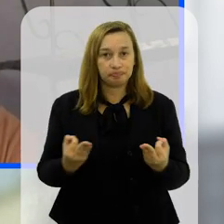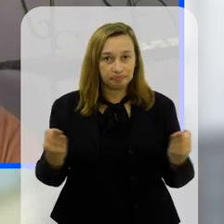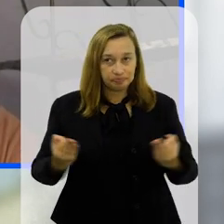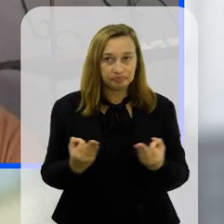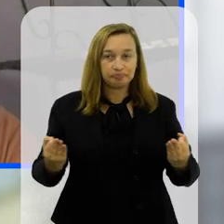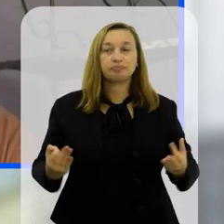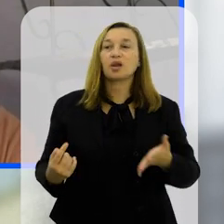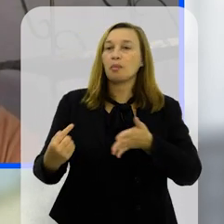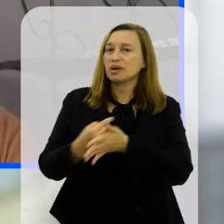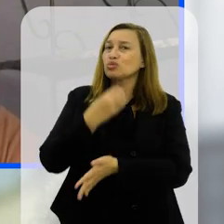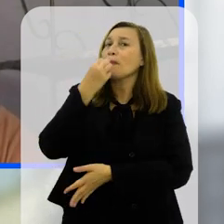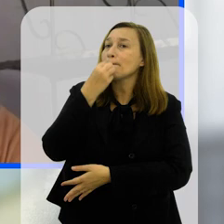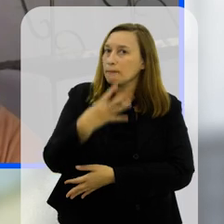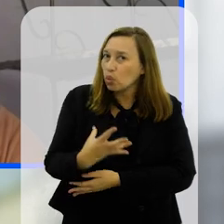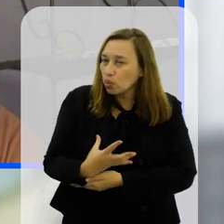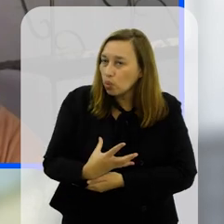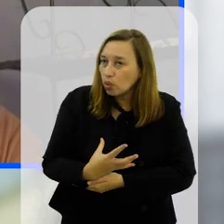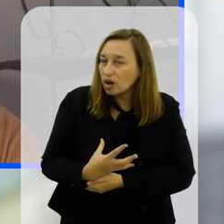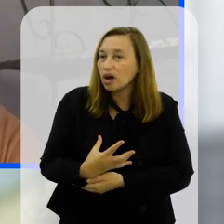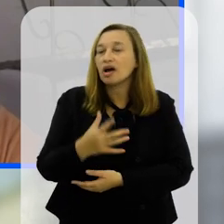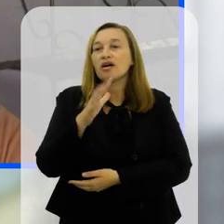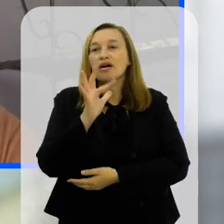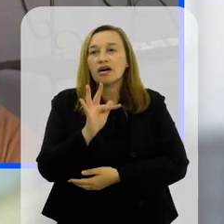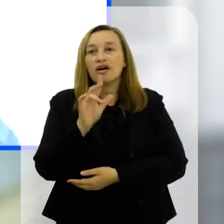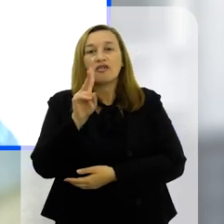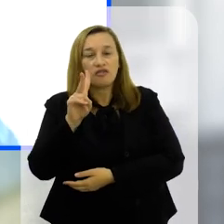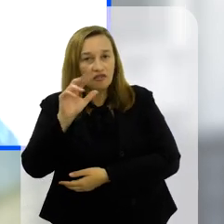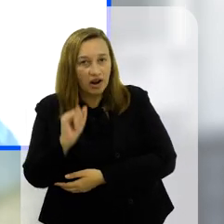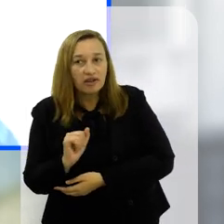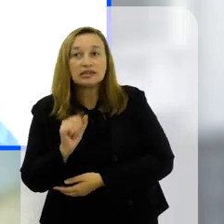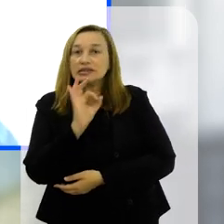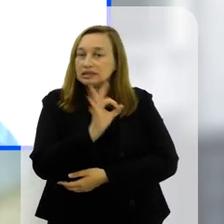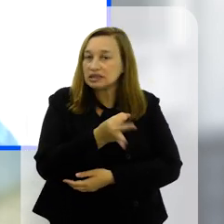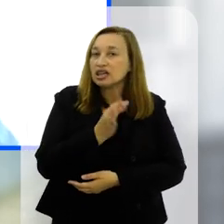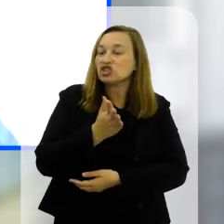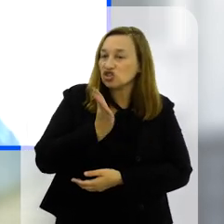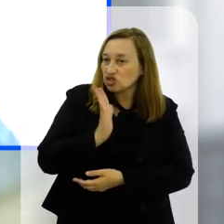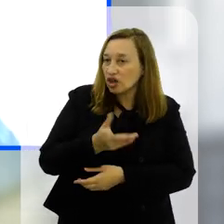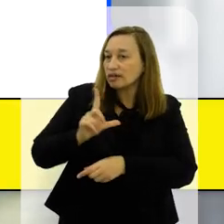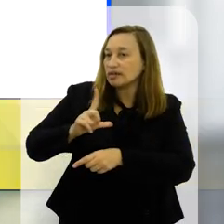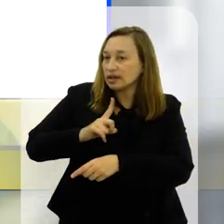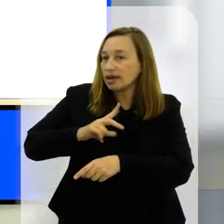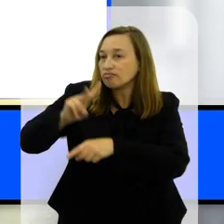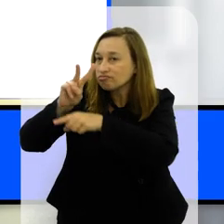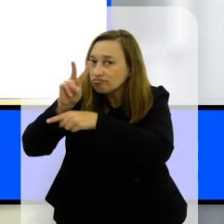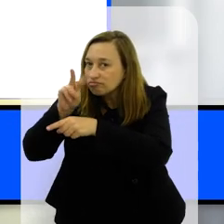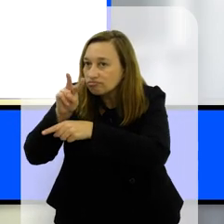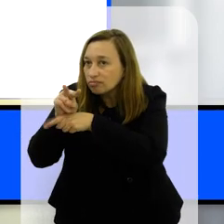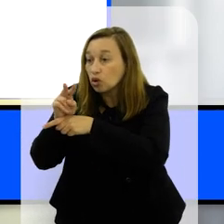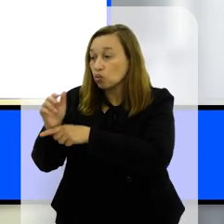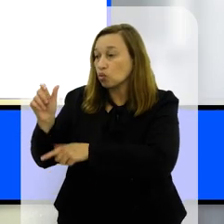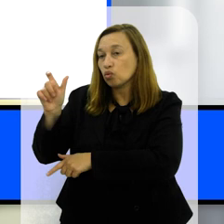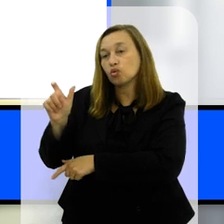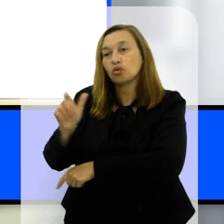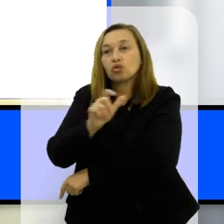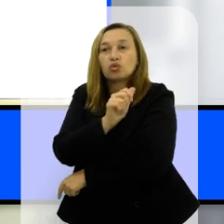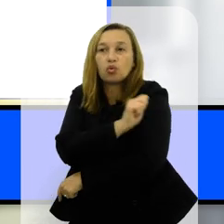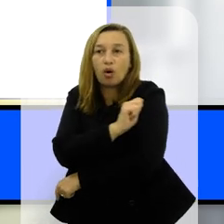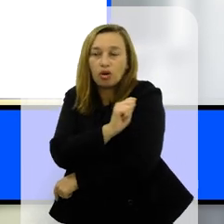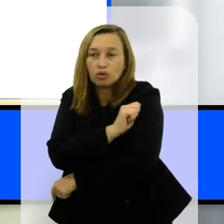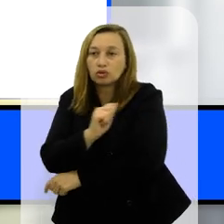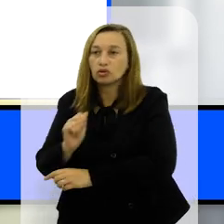Perfeito a tua pergunta também ela é muito pertinente falável porque de fato a gente já tem um monitoramento desses alunos até porque quando eles são